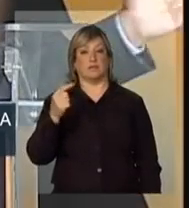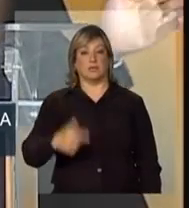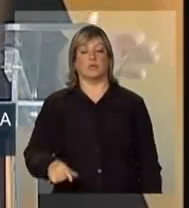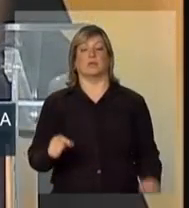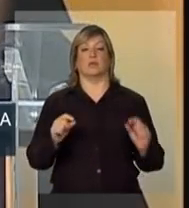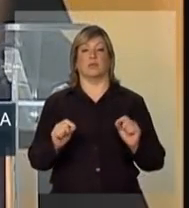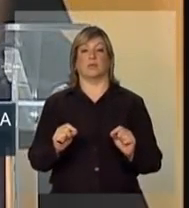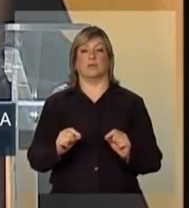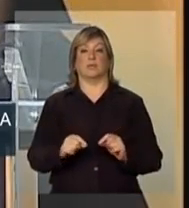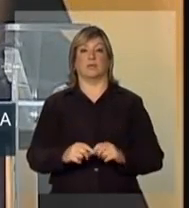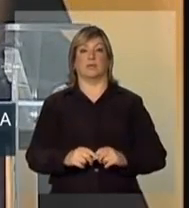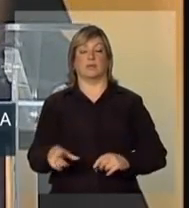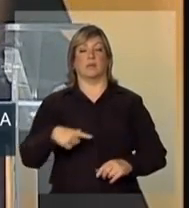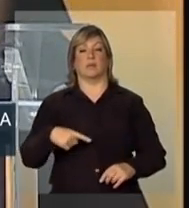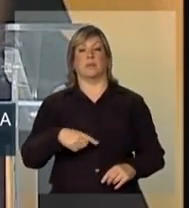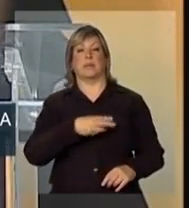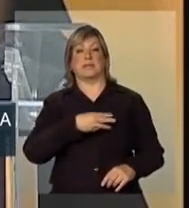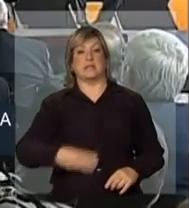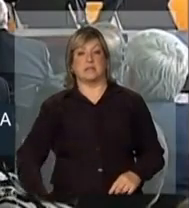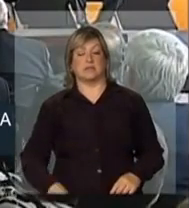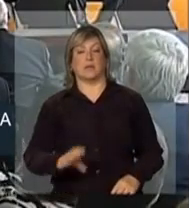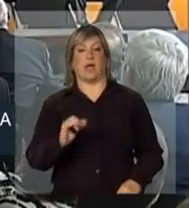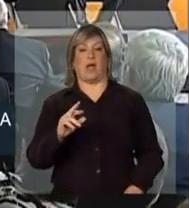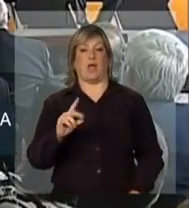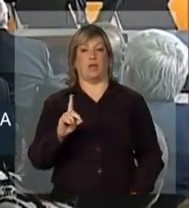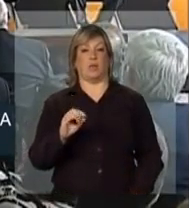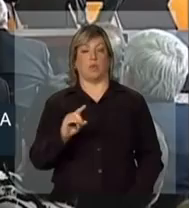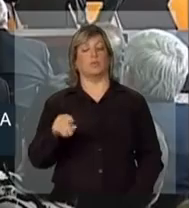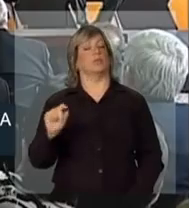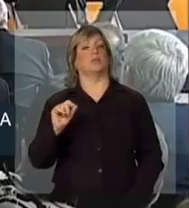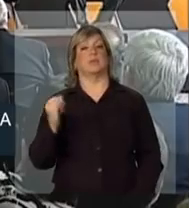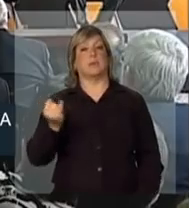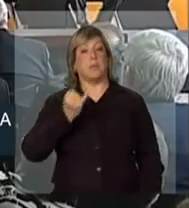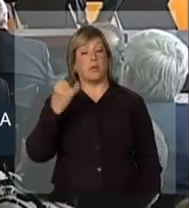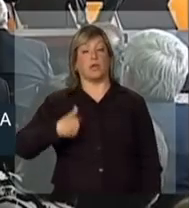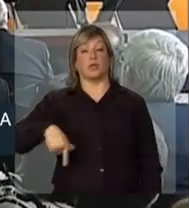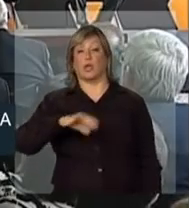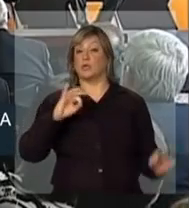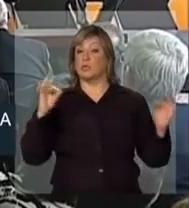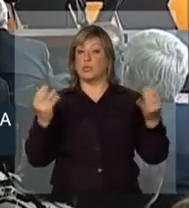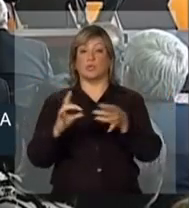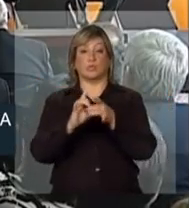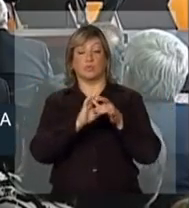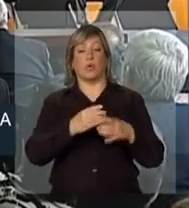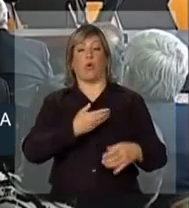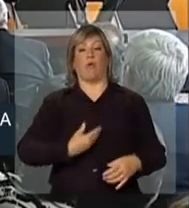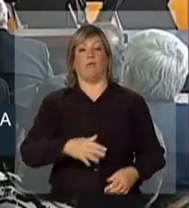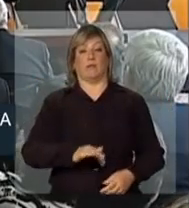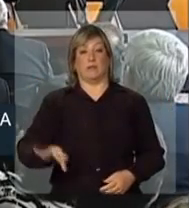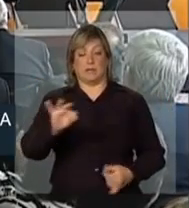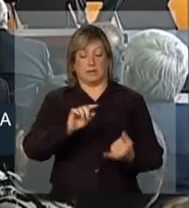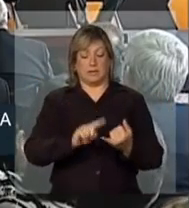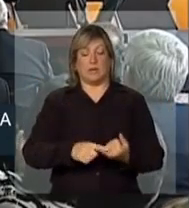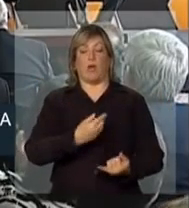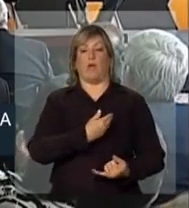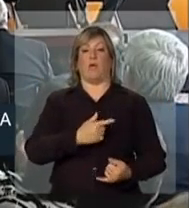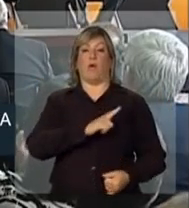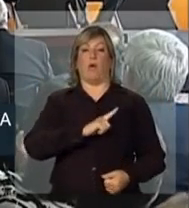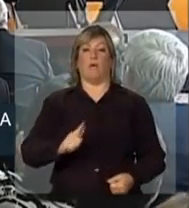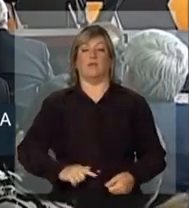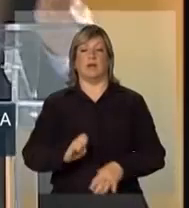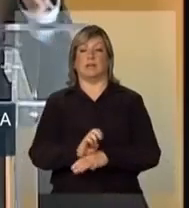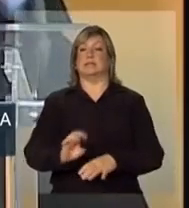foi dito pelo ministro José Eduardo Cardoso, é importante que estejamos todos juntos, governo federal, governos estaduais,